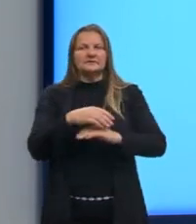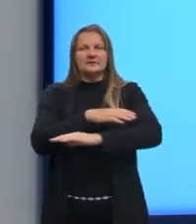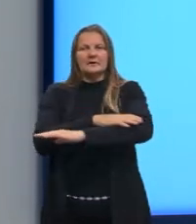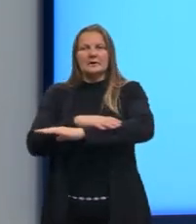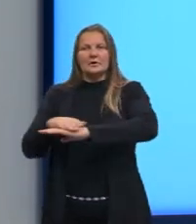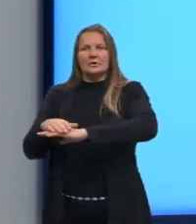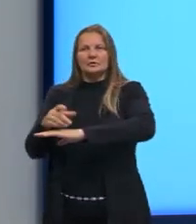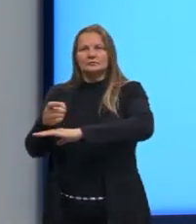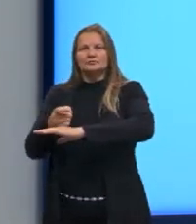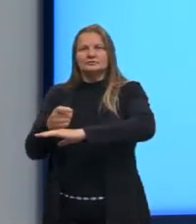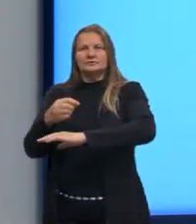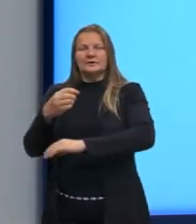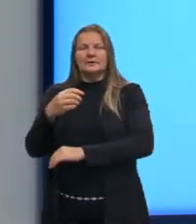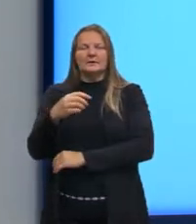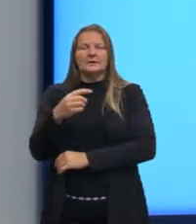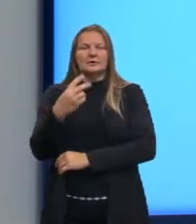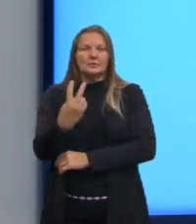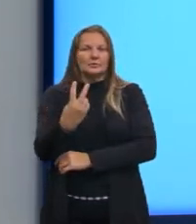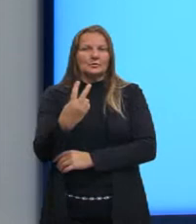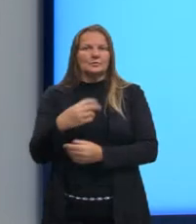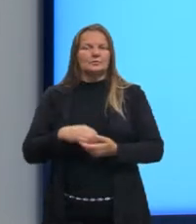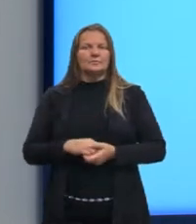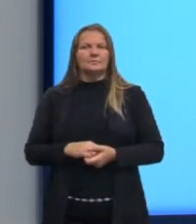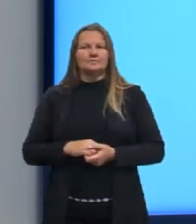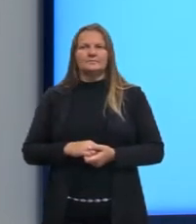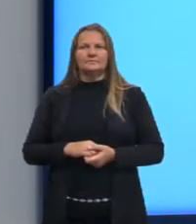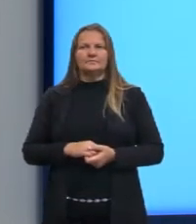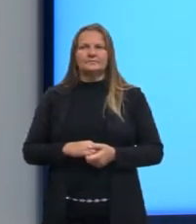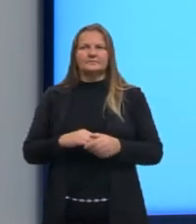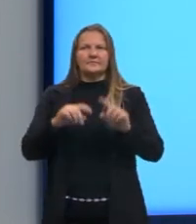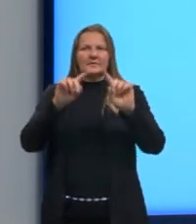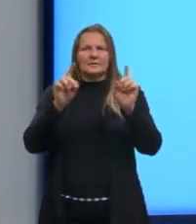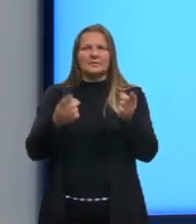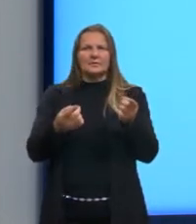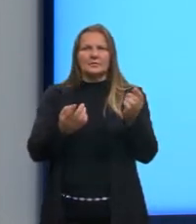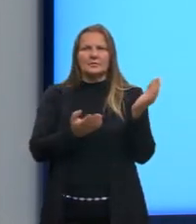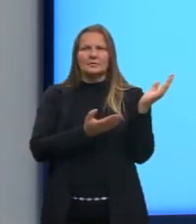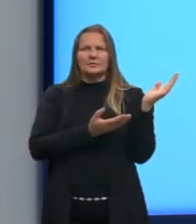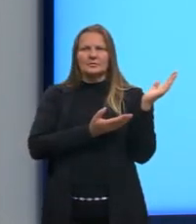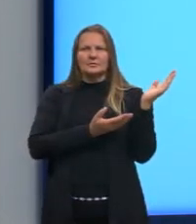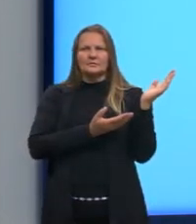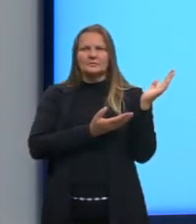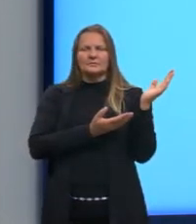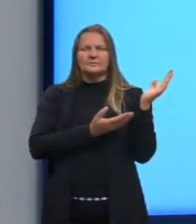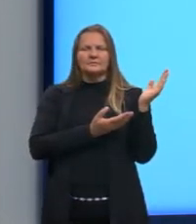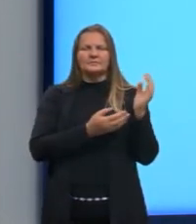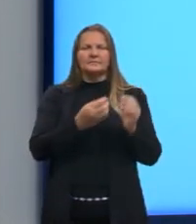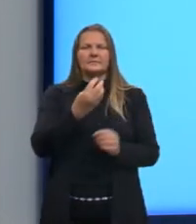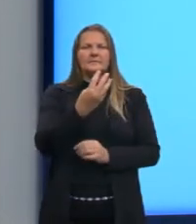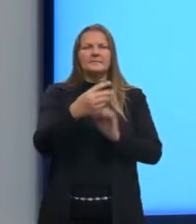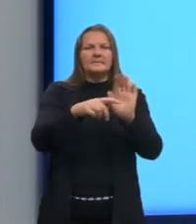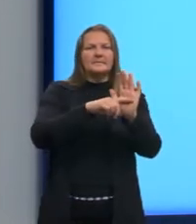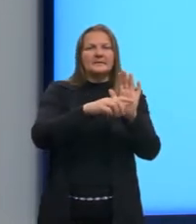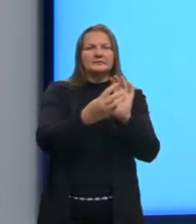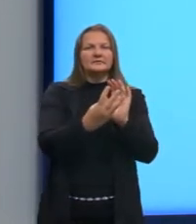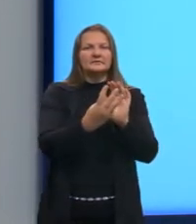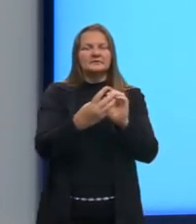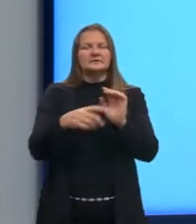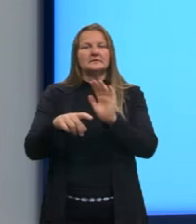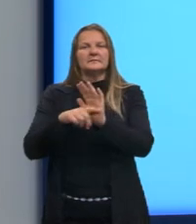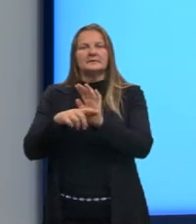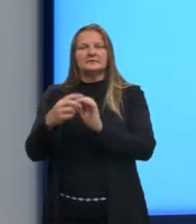distância, nós colocamos, então, entre módulo. E aí, nós vamos subtrair. Menos 3, menos